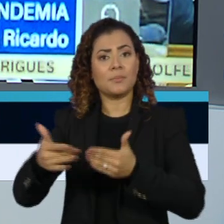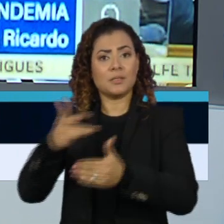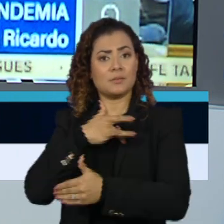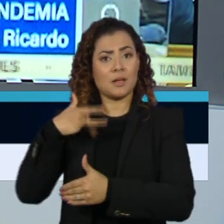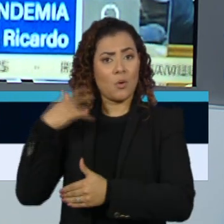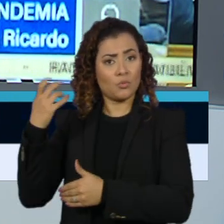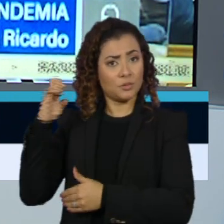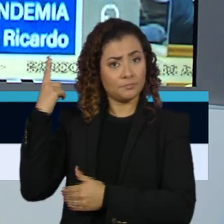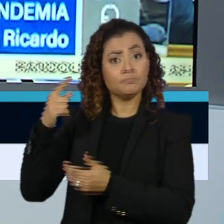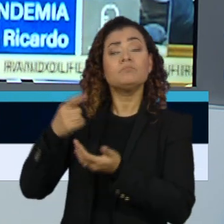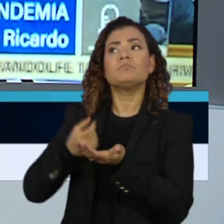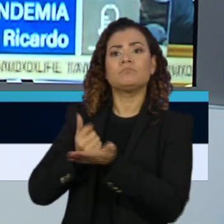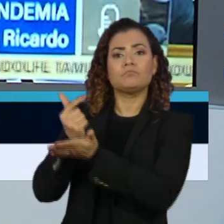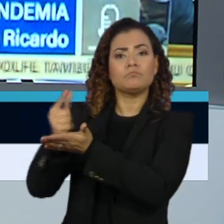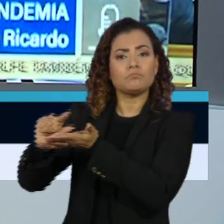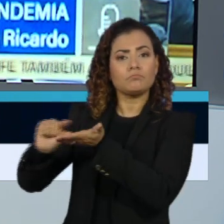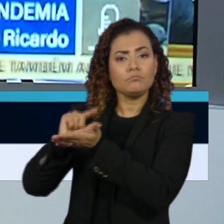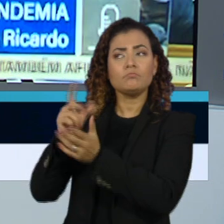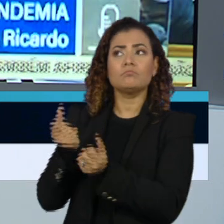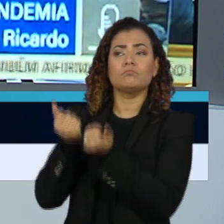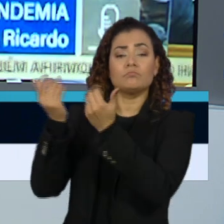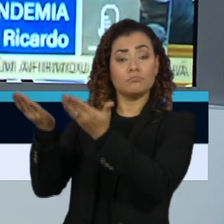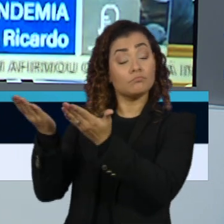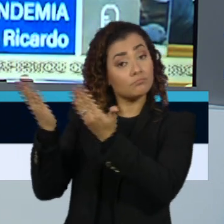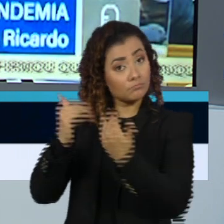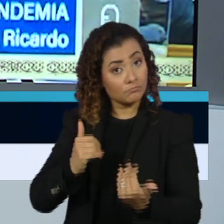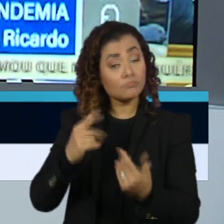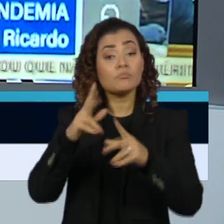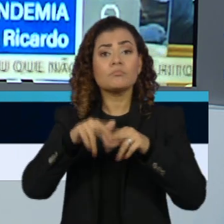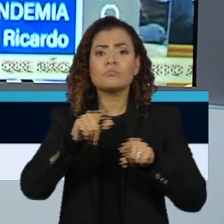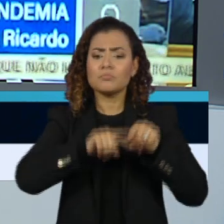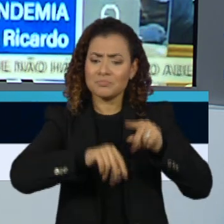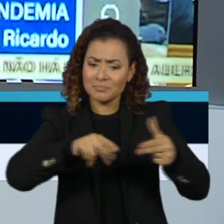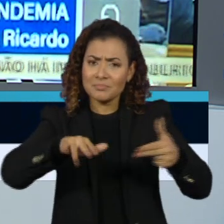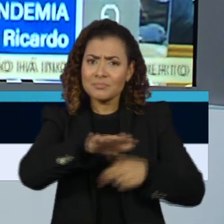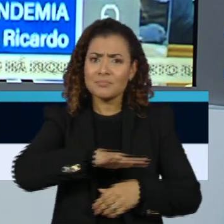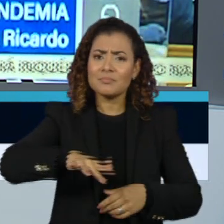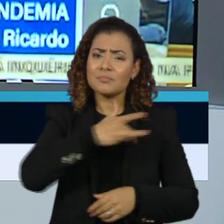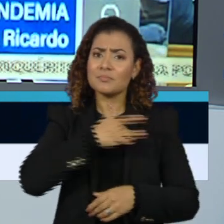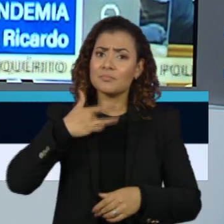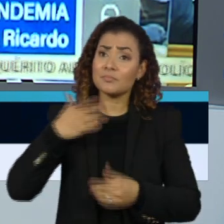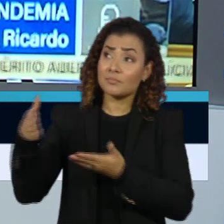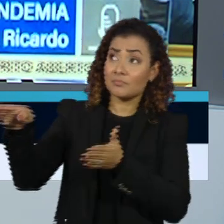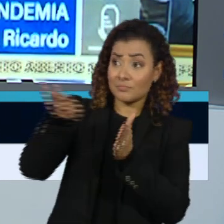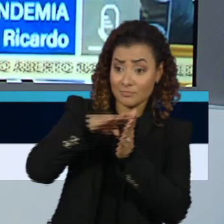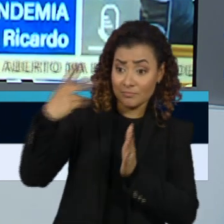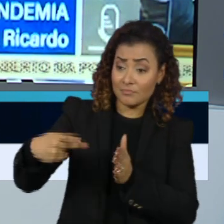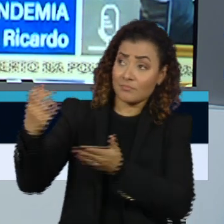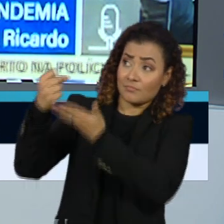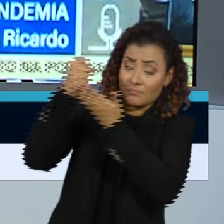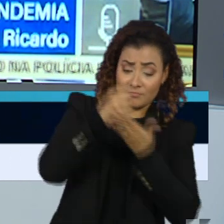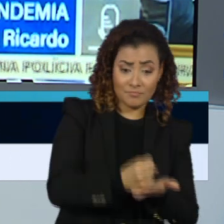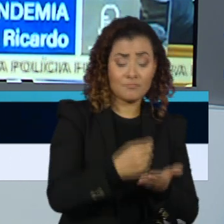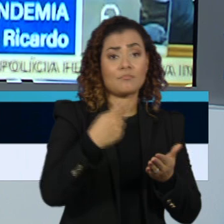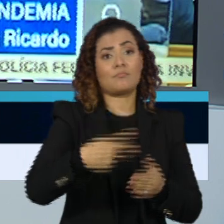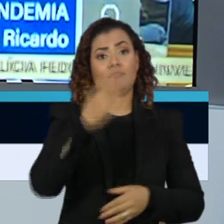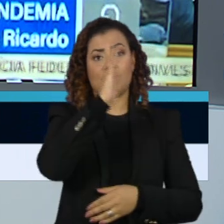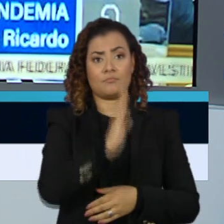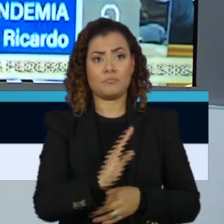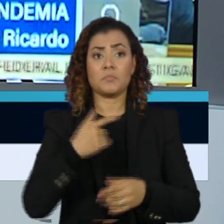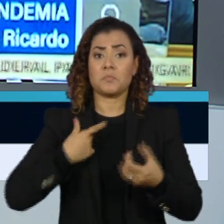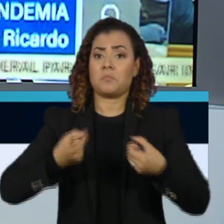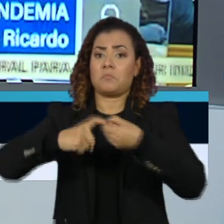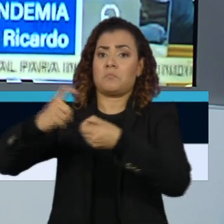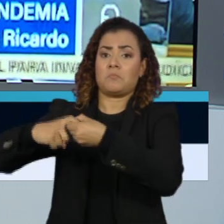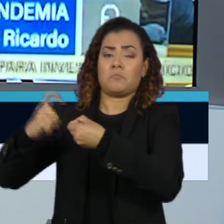é a ponta final do processo para que os insumos da saúde cheguem ao Brasil. Ele afirmou que não é afiliado de nenhum